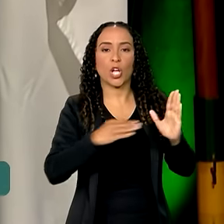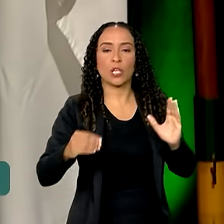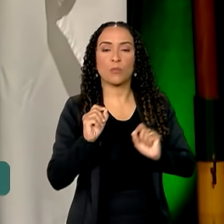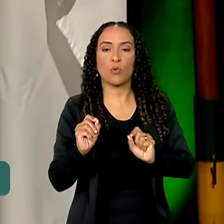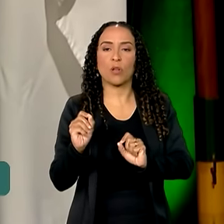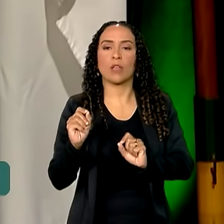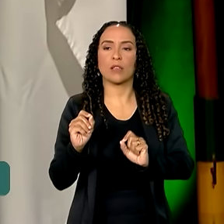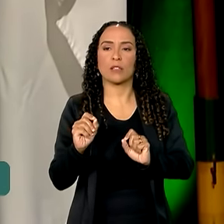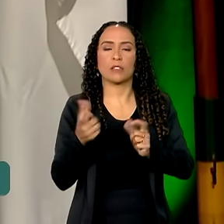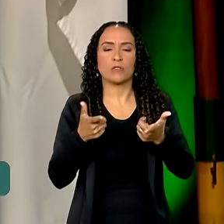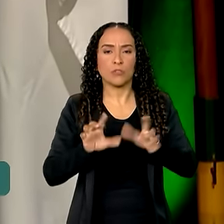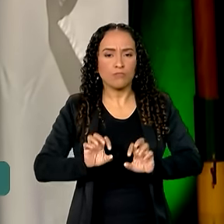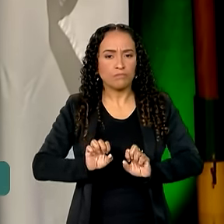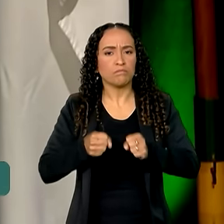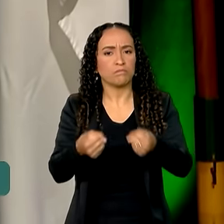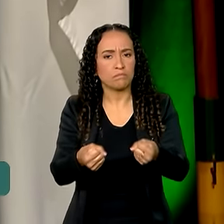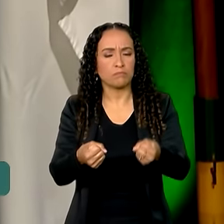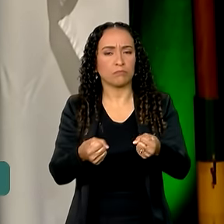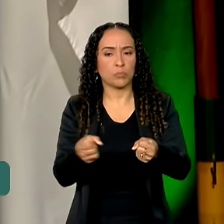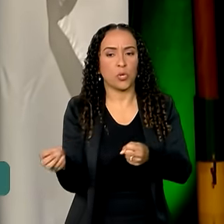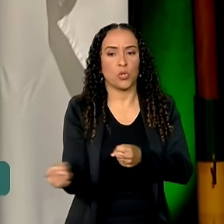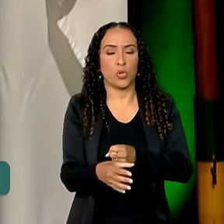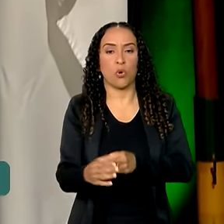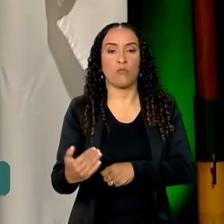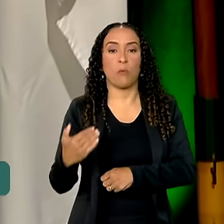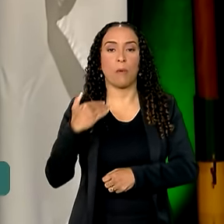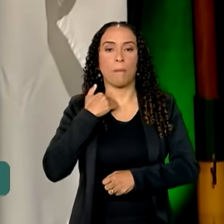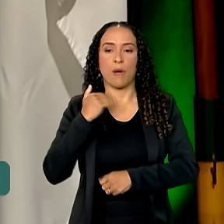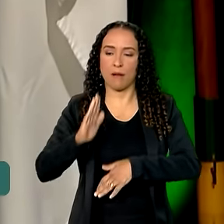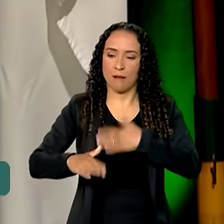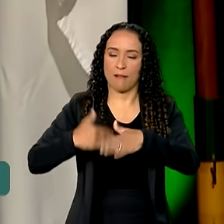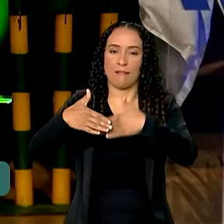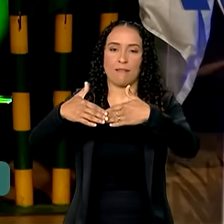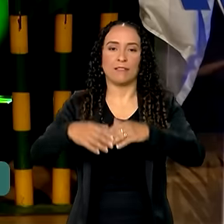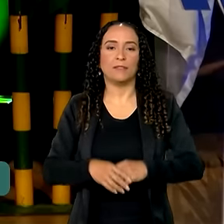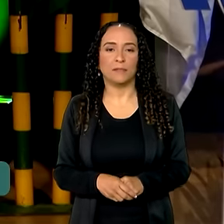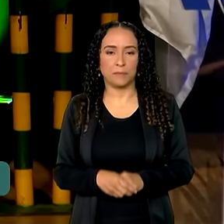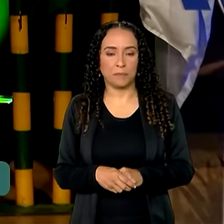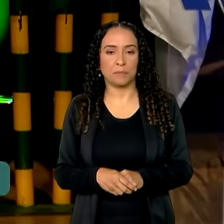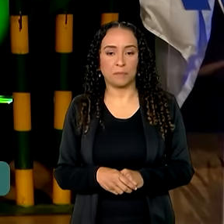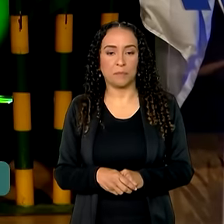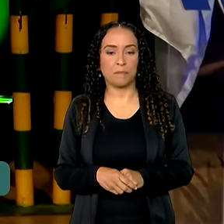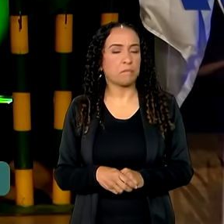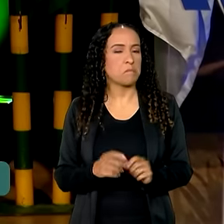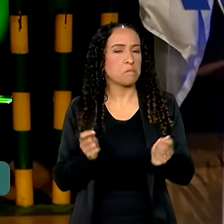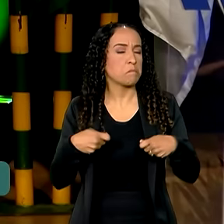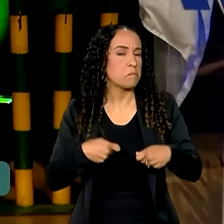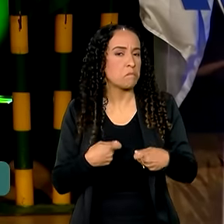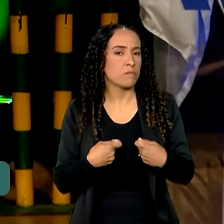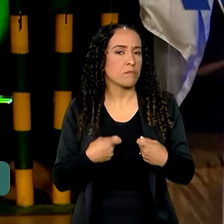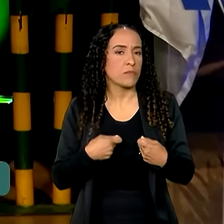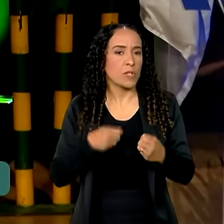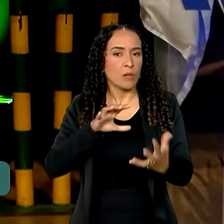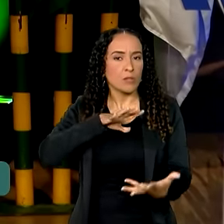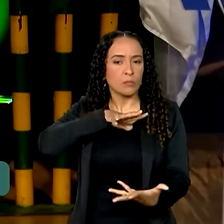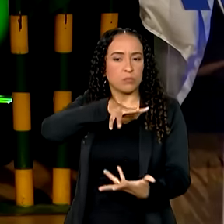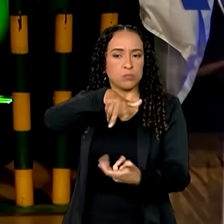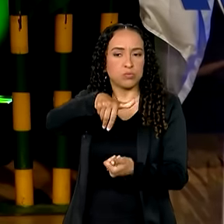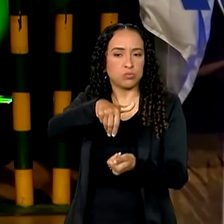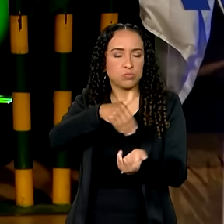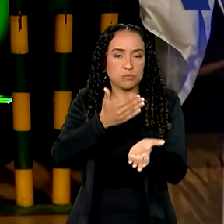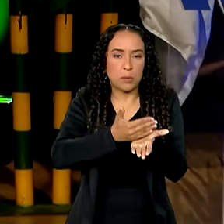de bandeiras defendidas pelo novo Banco de Desenvolvimento. As condições globais de financiamento,